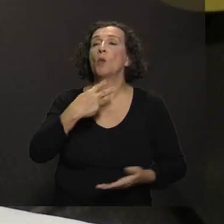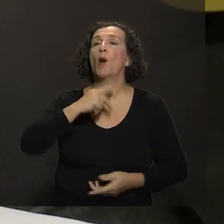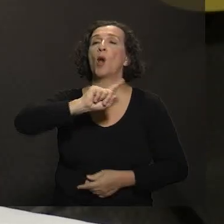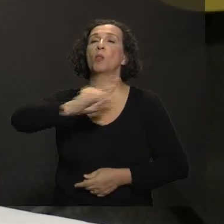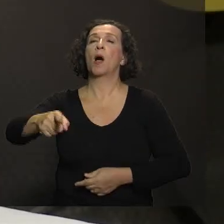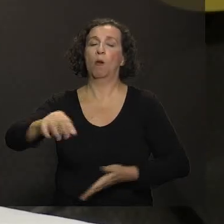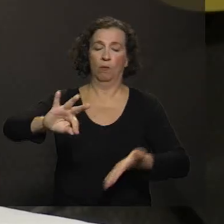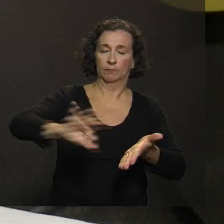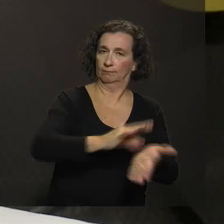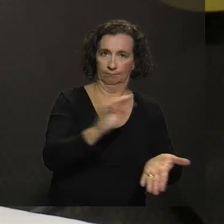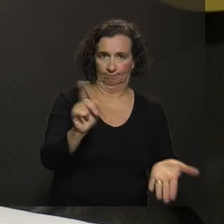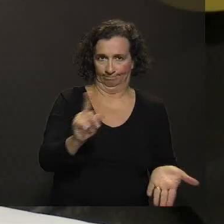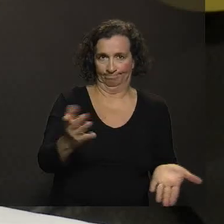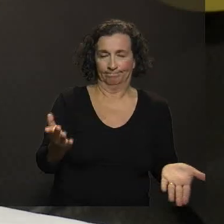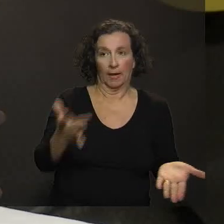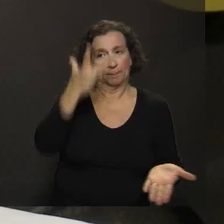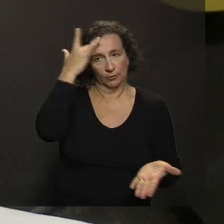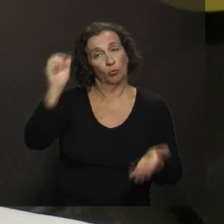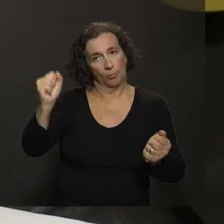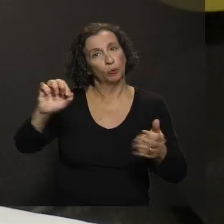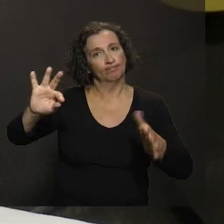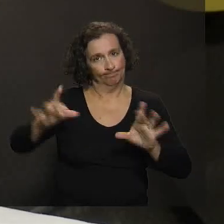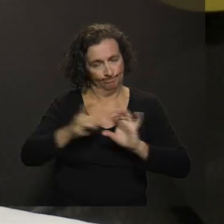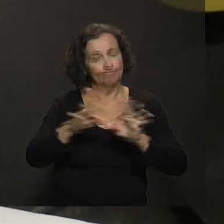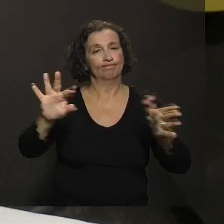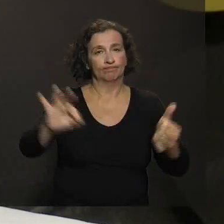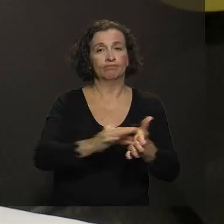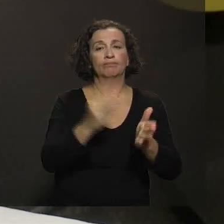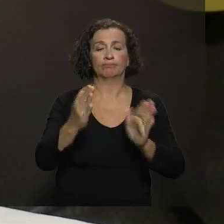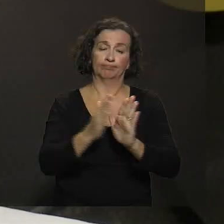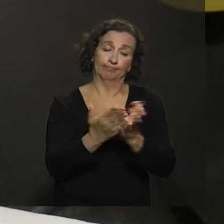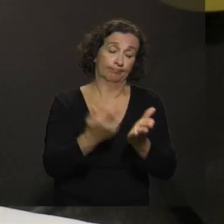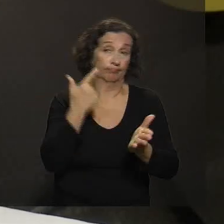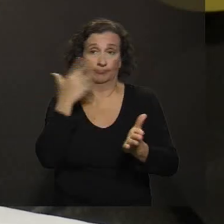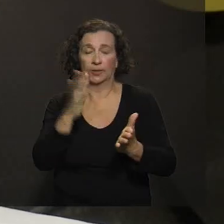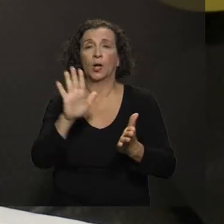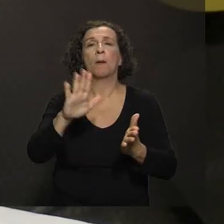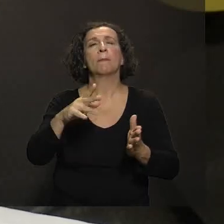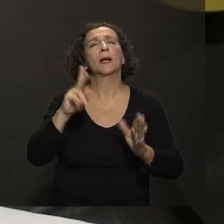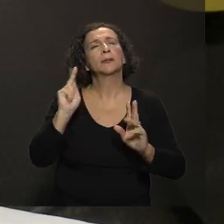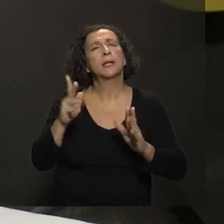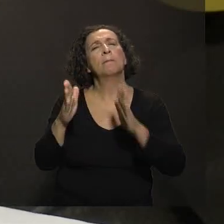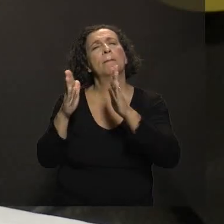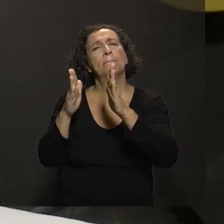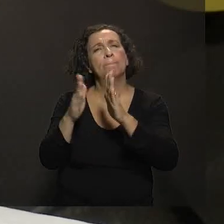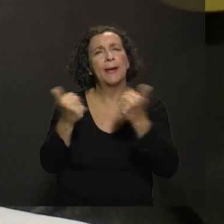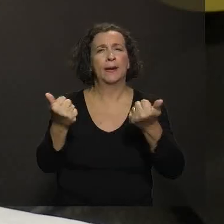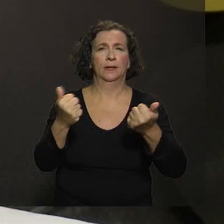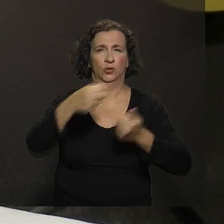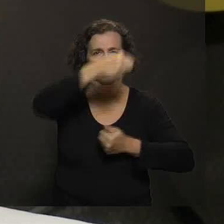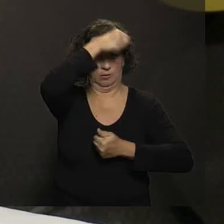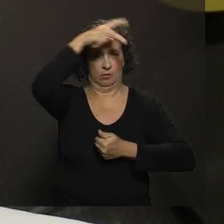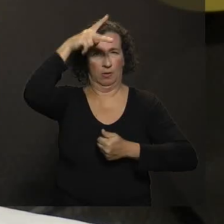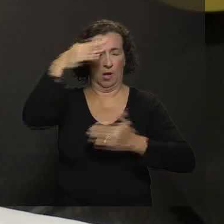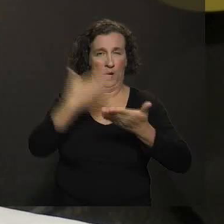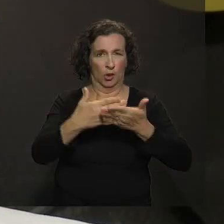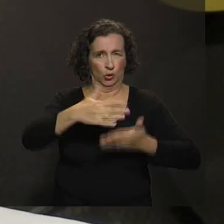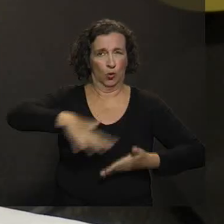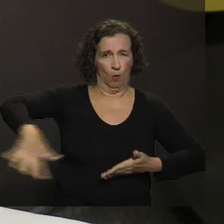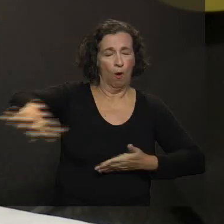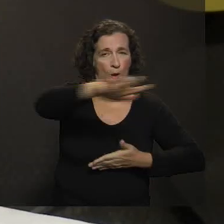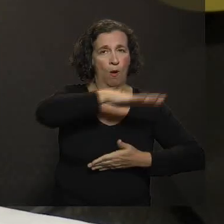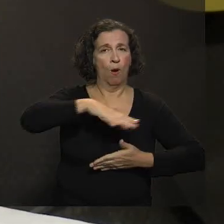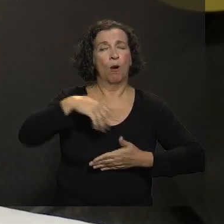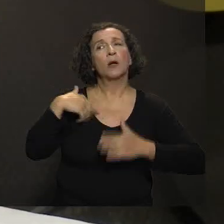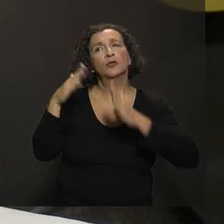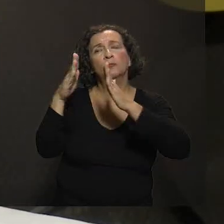a matrícula se não apresentar a caderneta. Mas, de qualquer forma, a gente sempre pede, pelo menos na rede municipal, na nossa